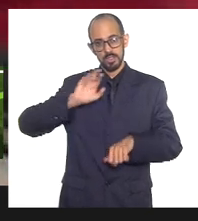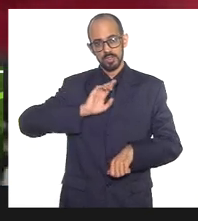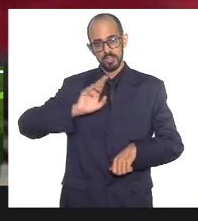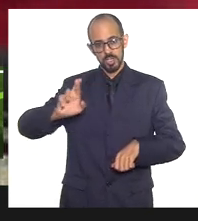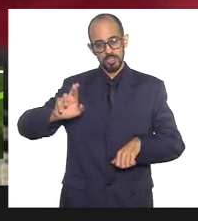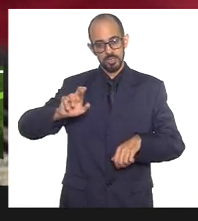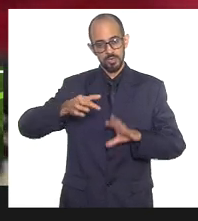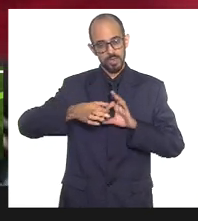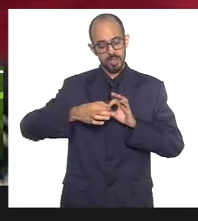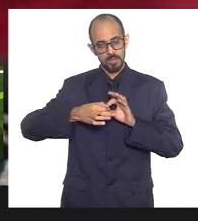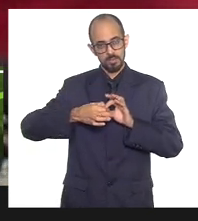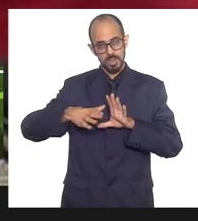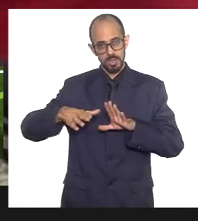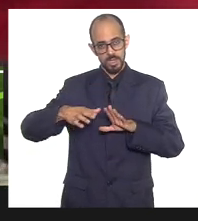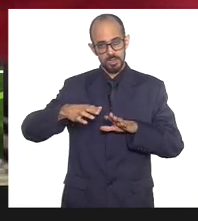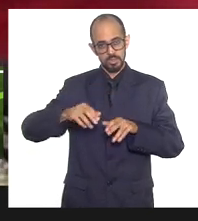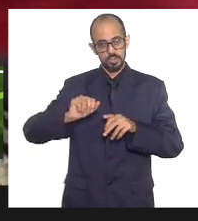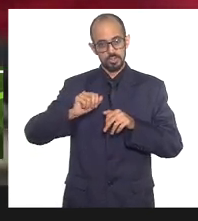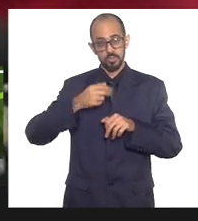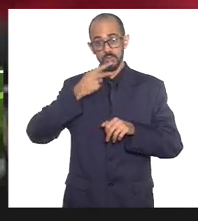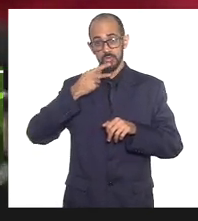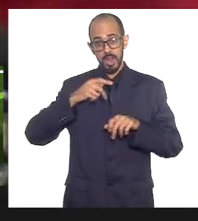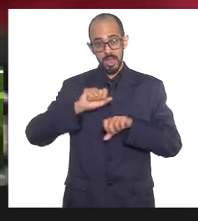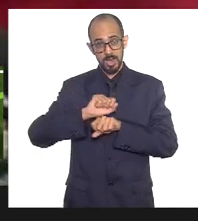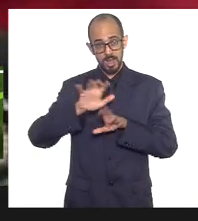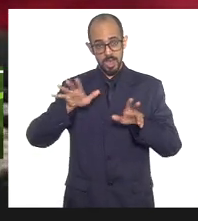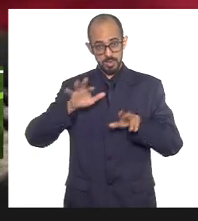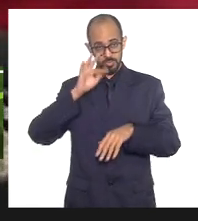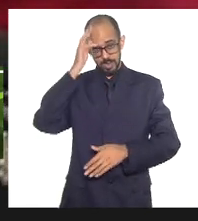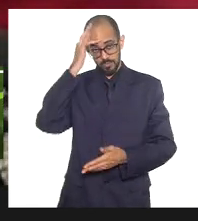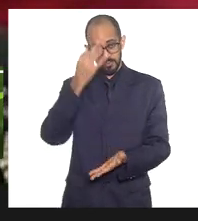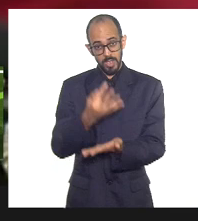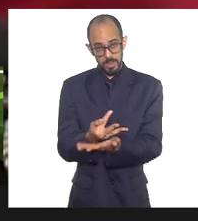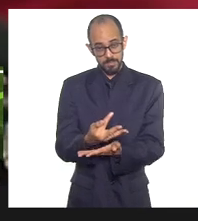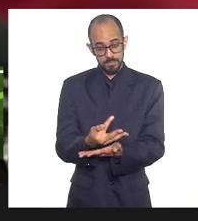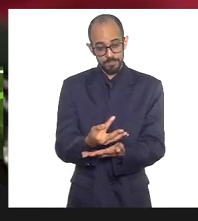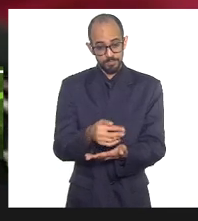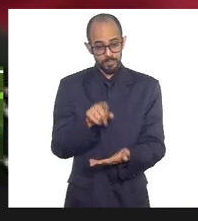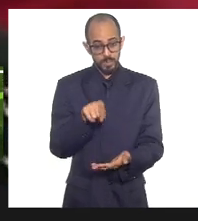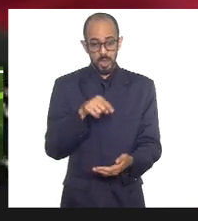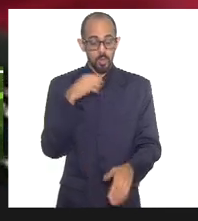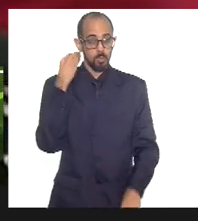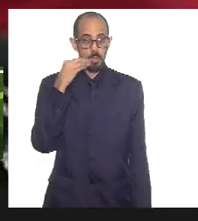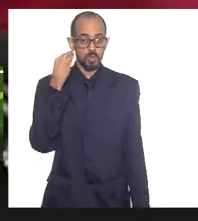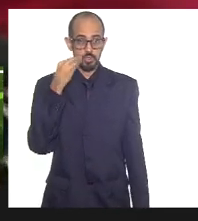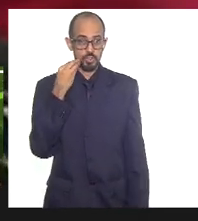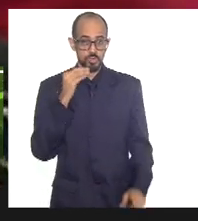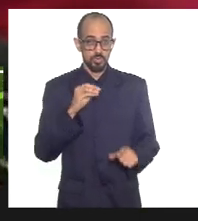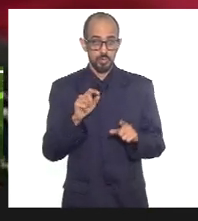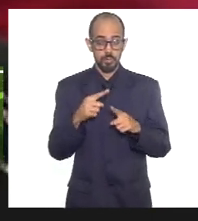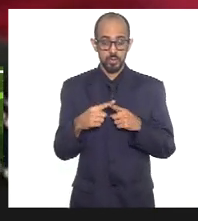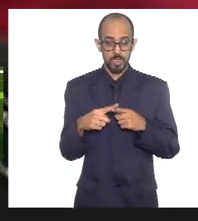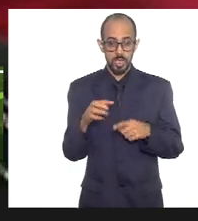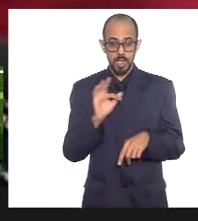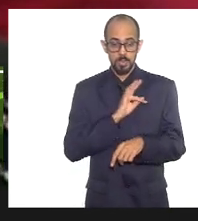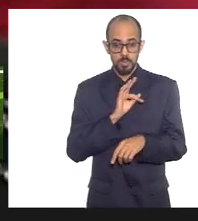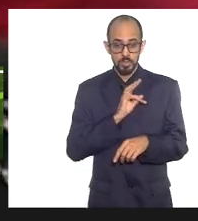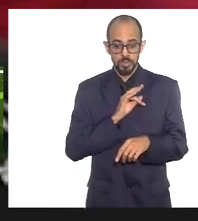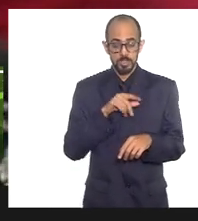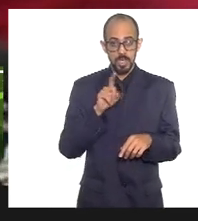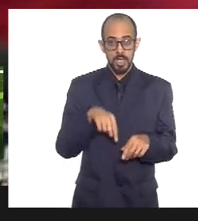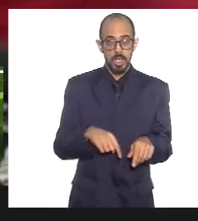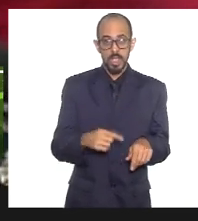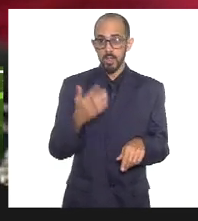liberdade de professar uma fé. Porque é por um único motivo, Totinho, porque a polícia é o reflexo da sociedade.